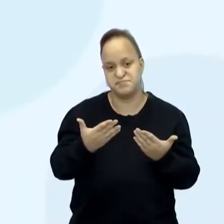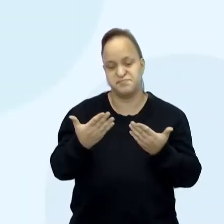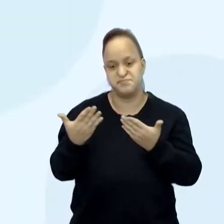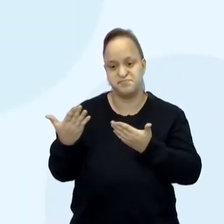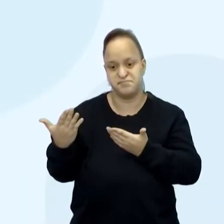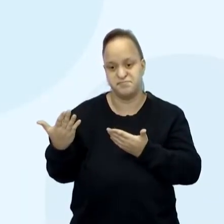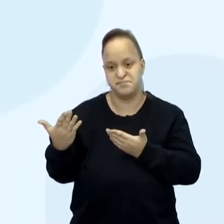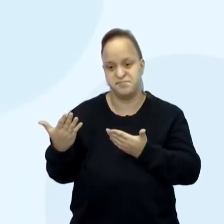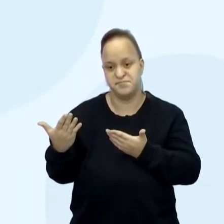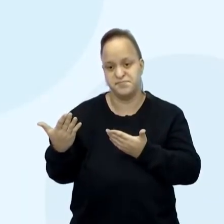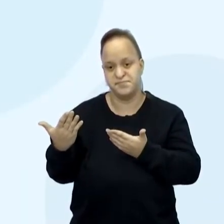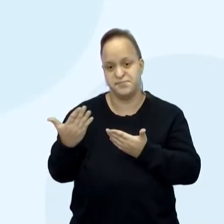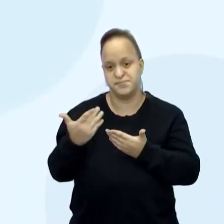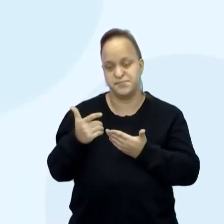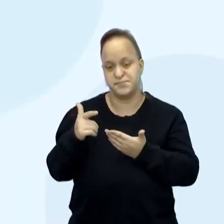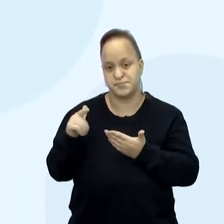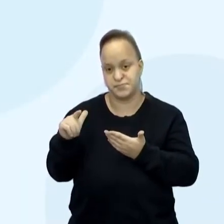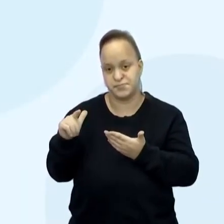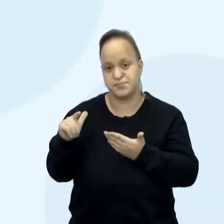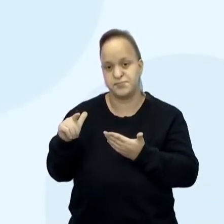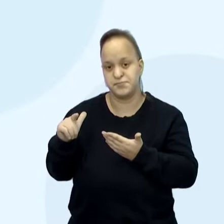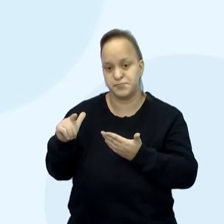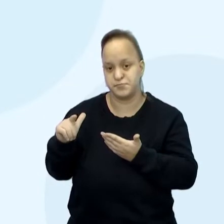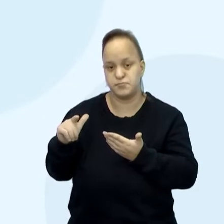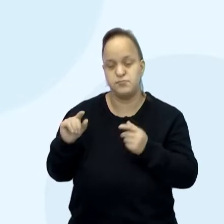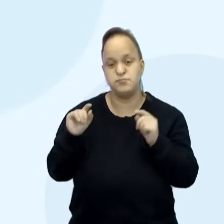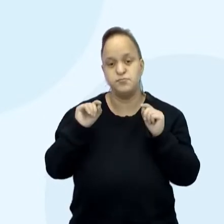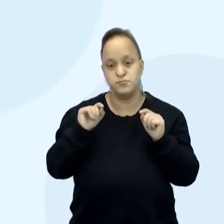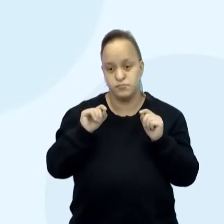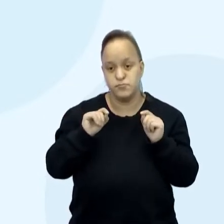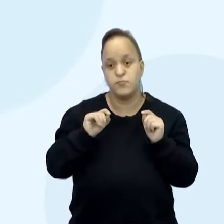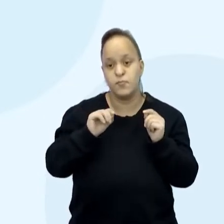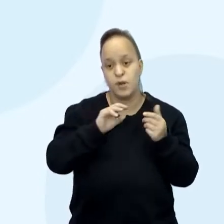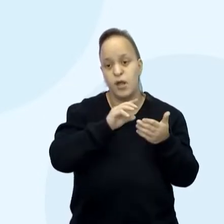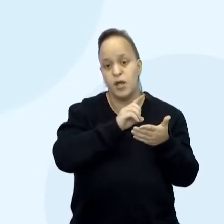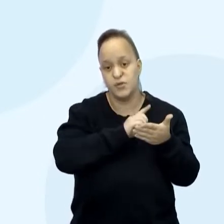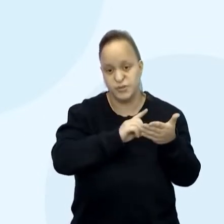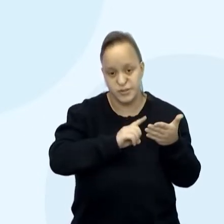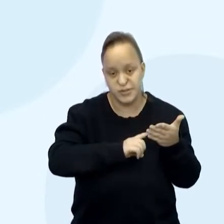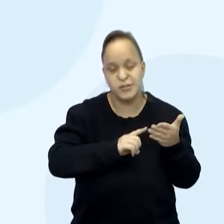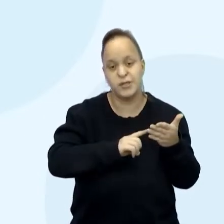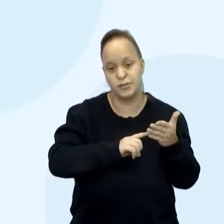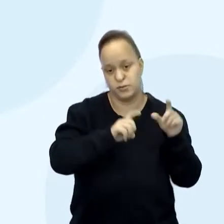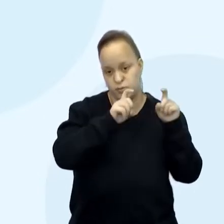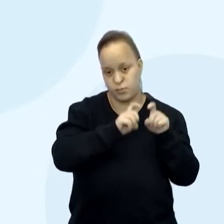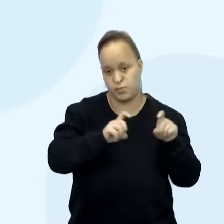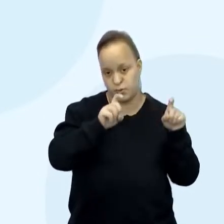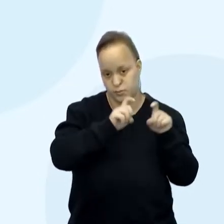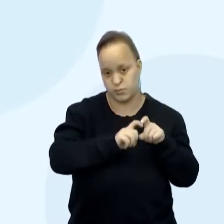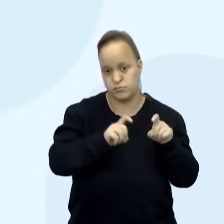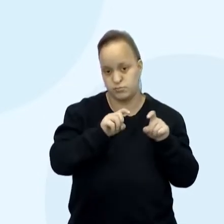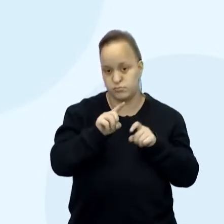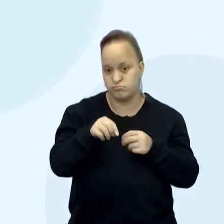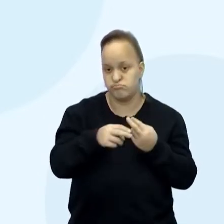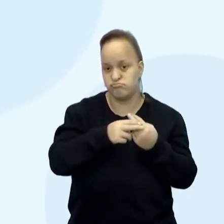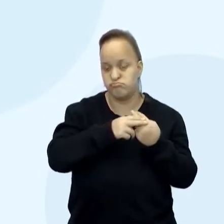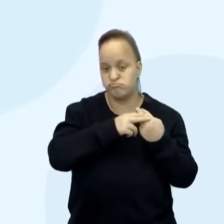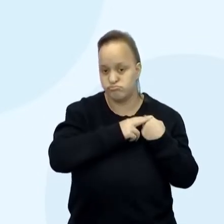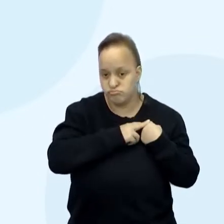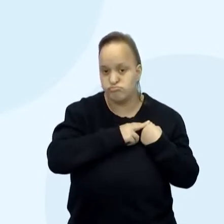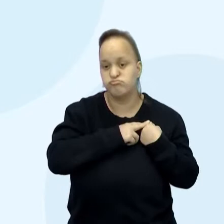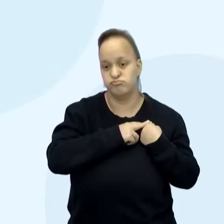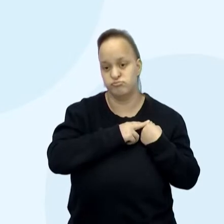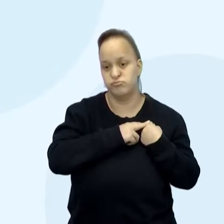para mais uma. Mais um, na verdade. Designer gráfico é o responsável pela forma de